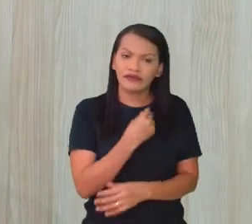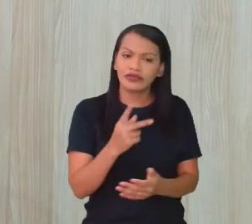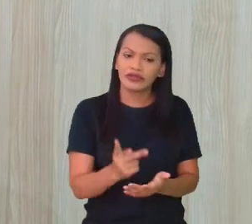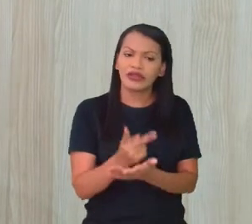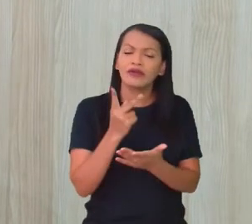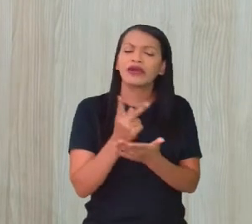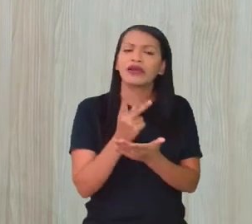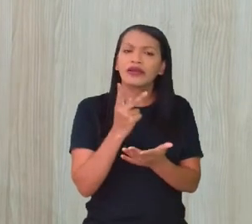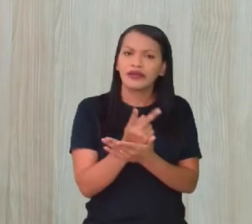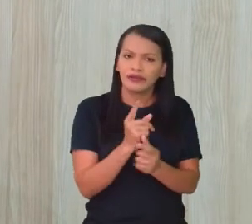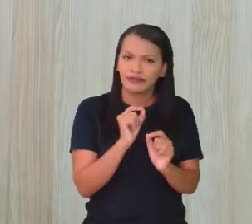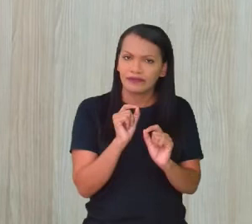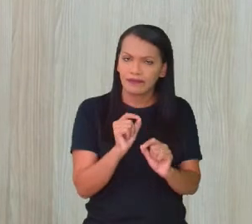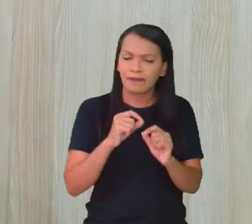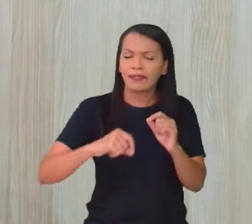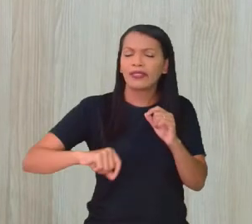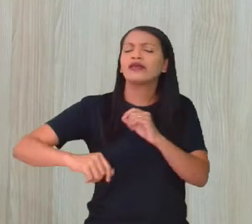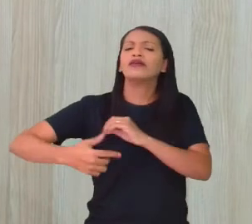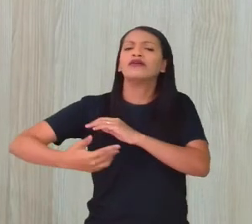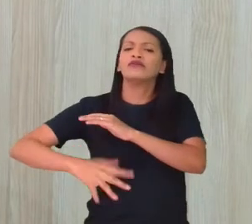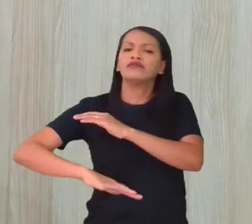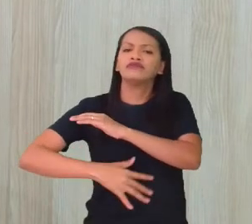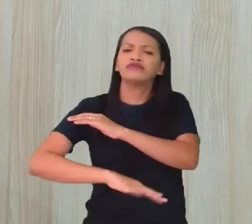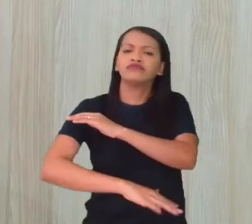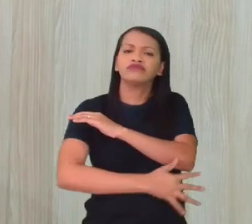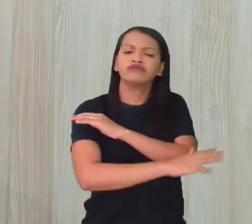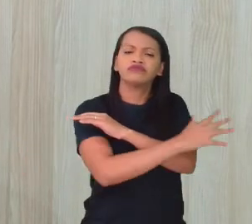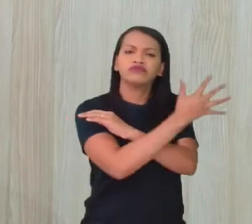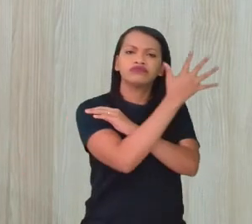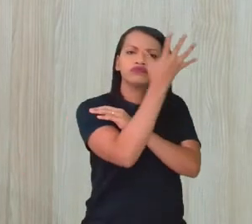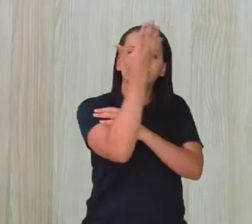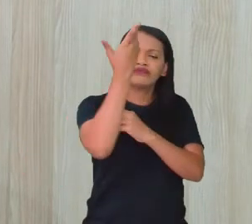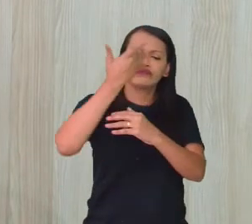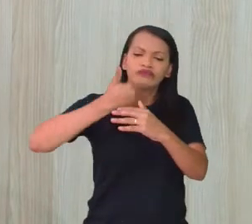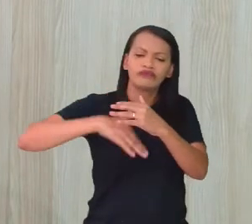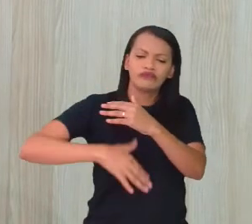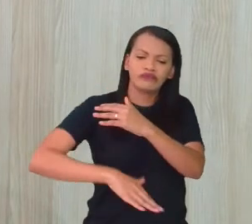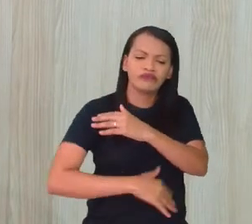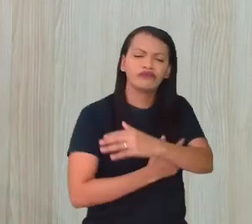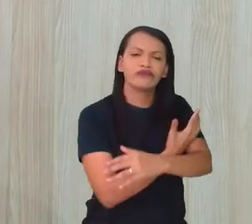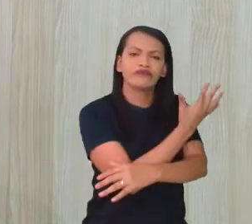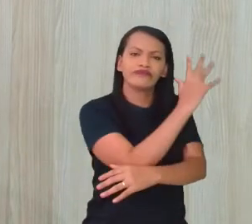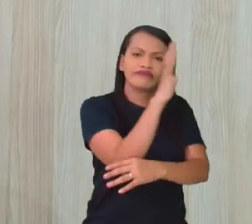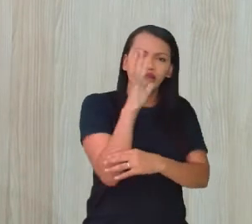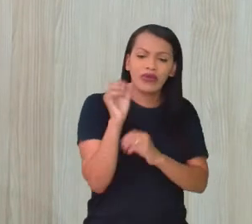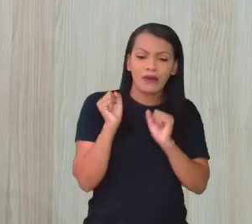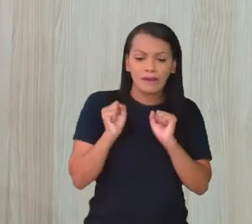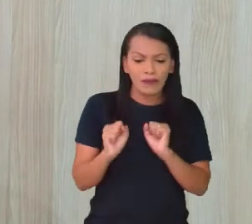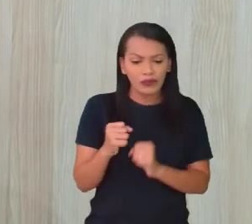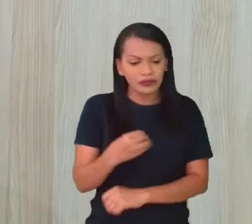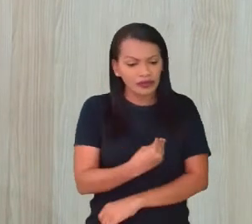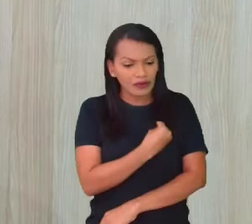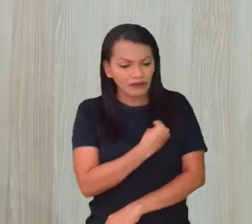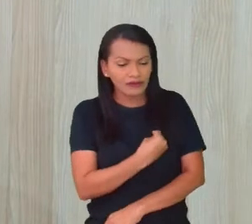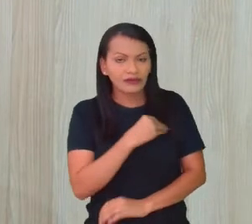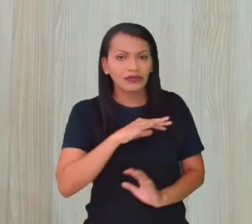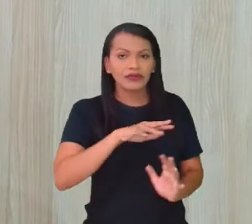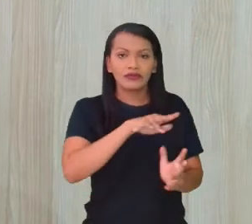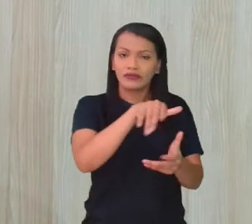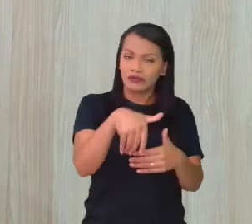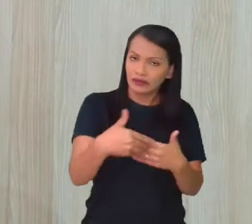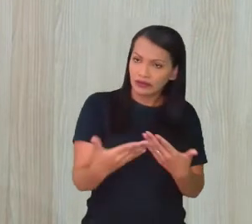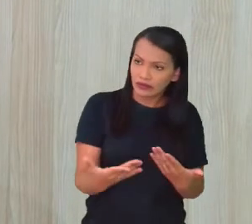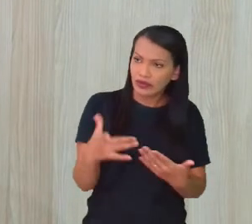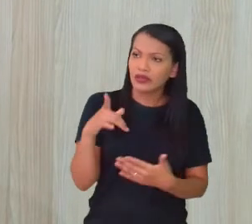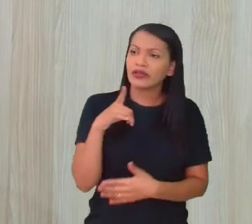ecossistema aí que está disponível para que a gente possa sobreviver nesse planeta Terra. E